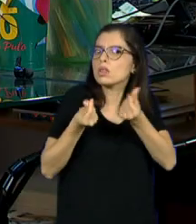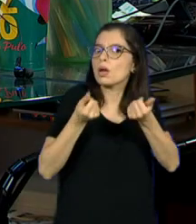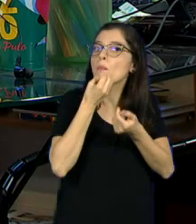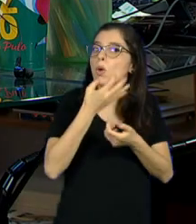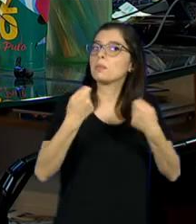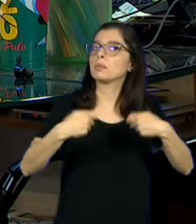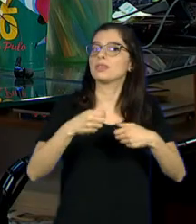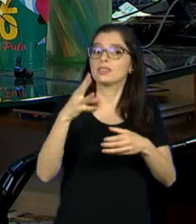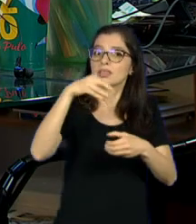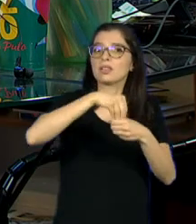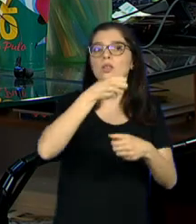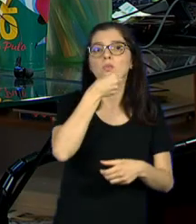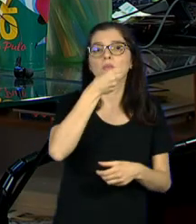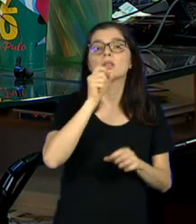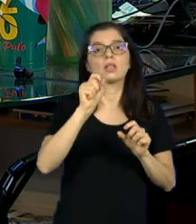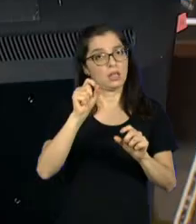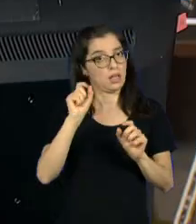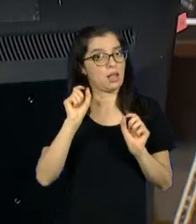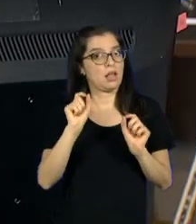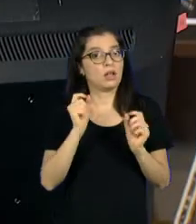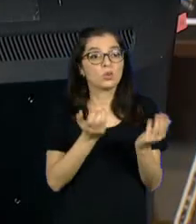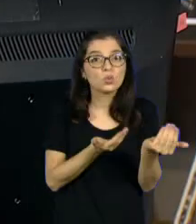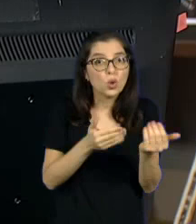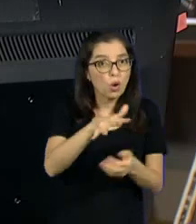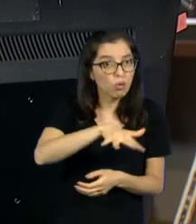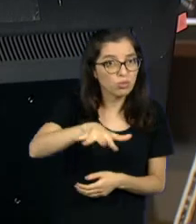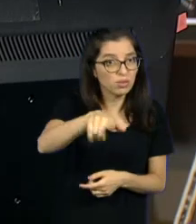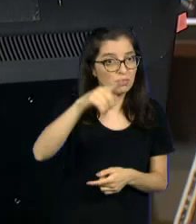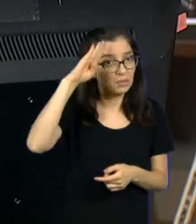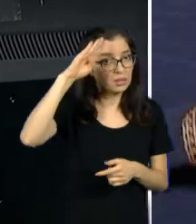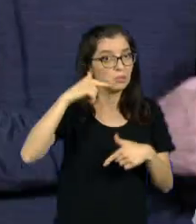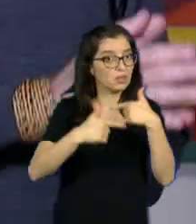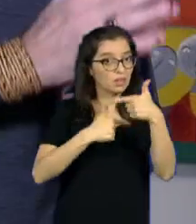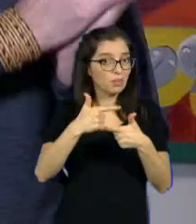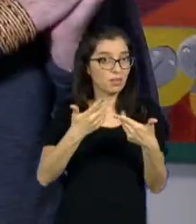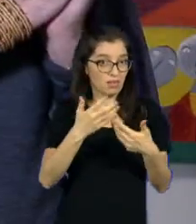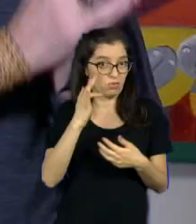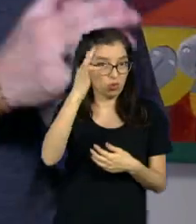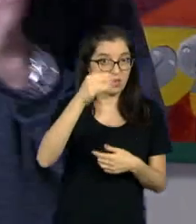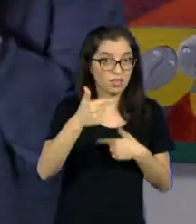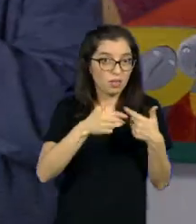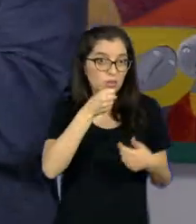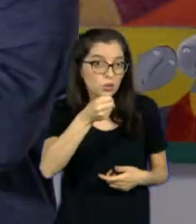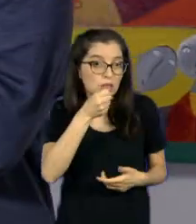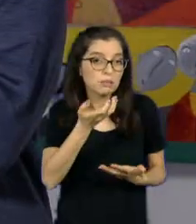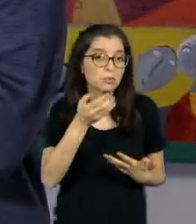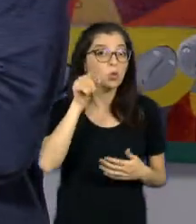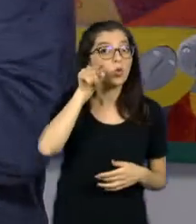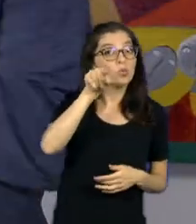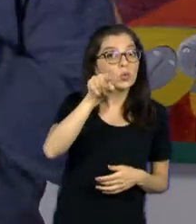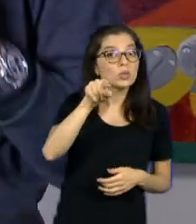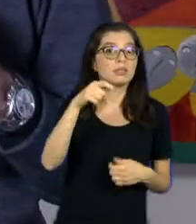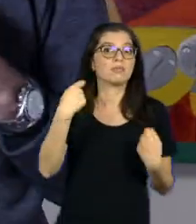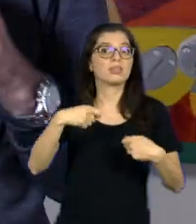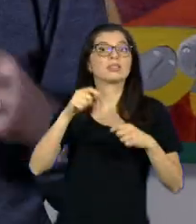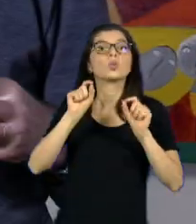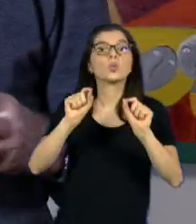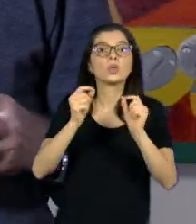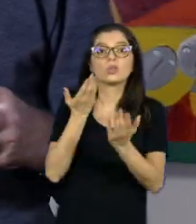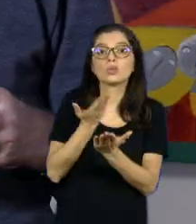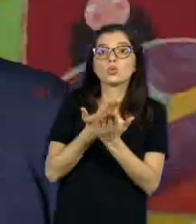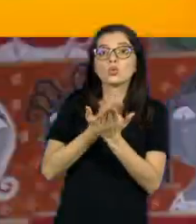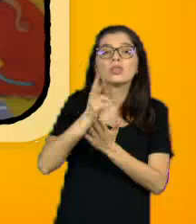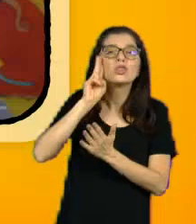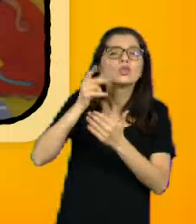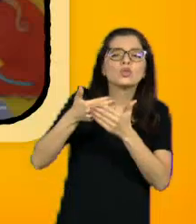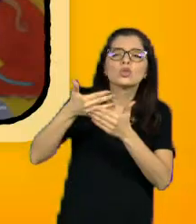Uma coisa importantíssima para o jovem que quer ser jornalista, e que ele nunca vai parar de fazer, é estudar a história.